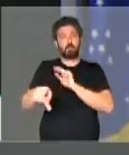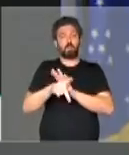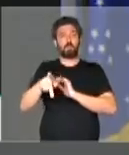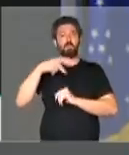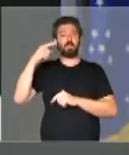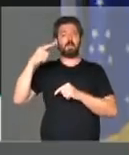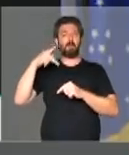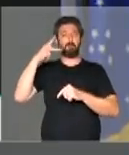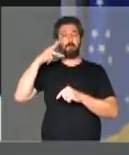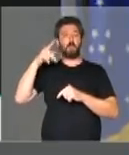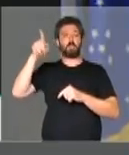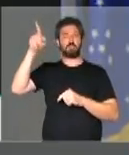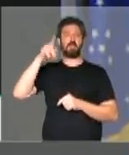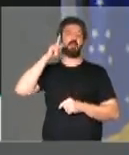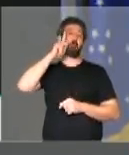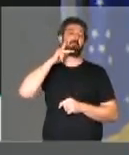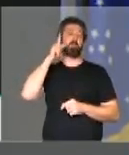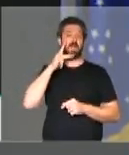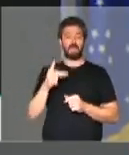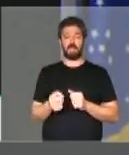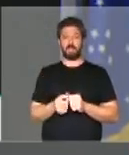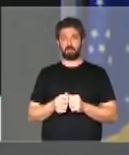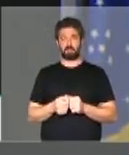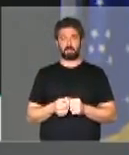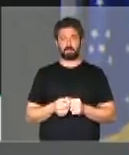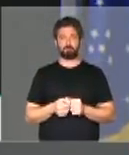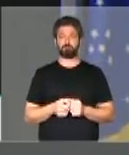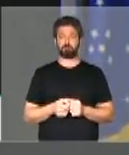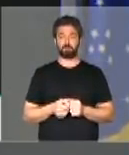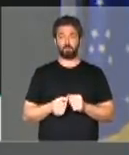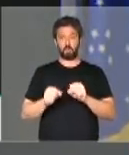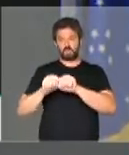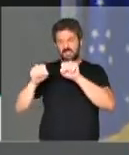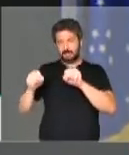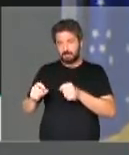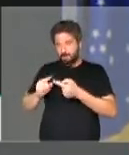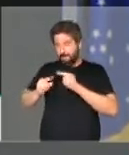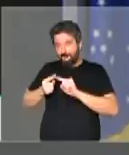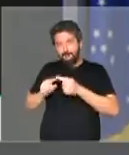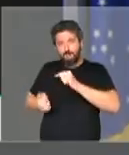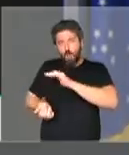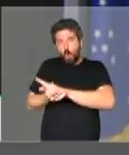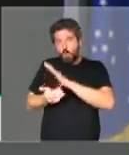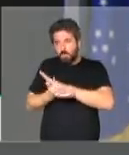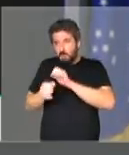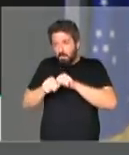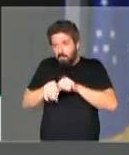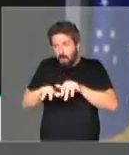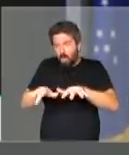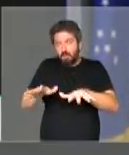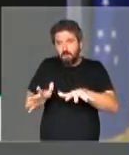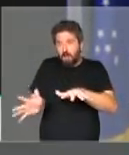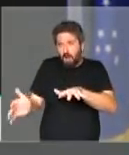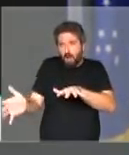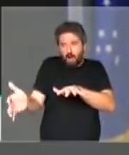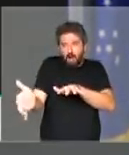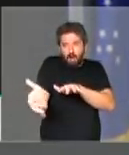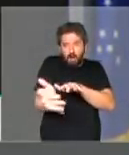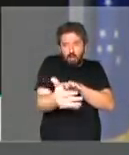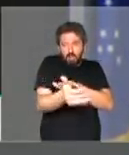da Paraíba com mão de ferro. Um sistema de corrupção e de cooptamento,